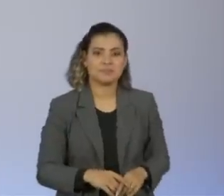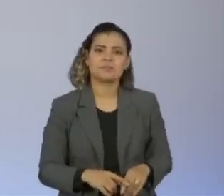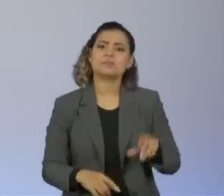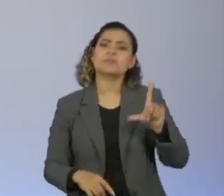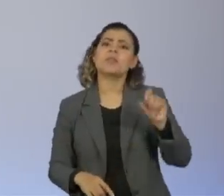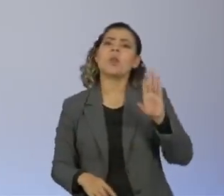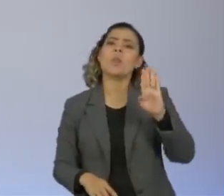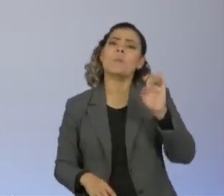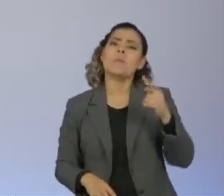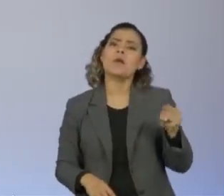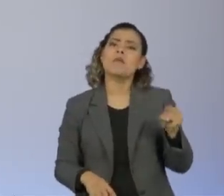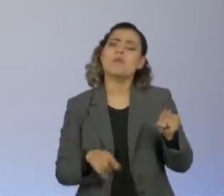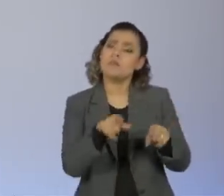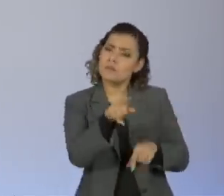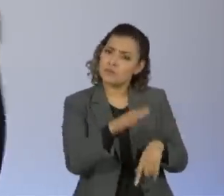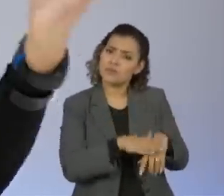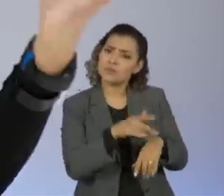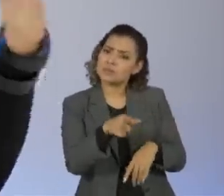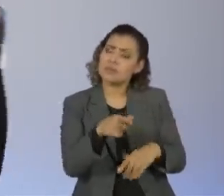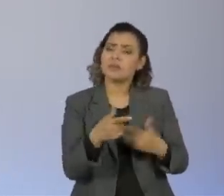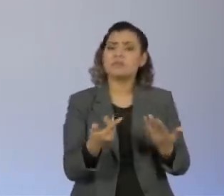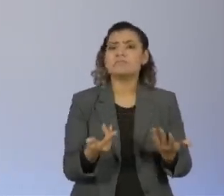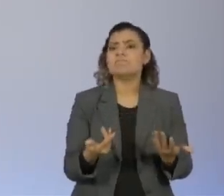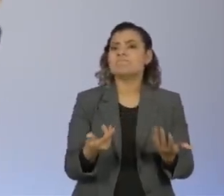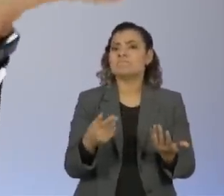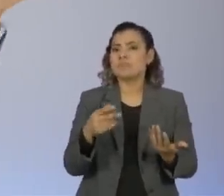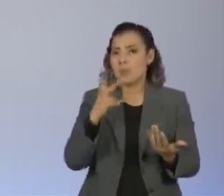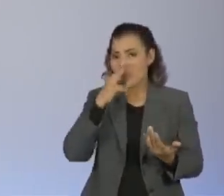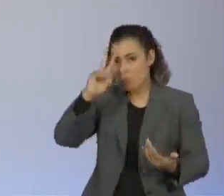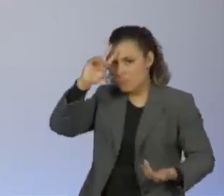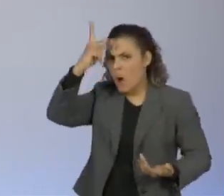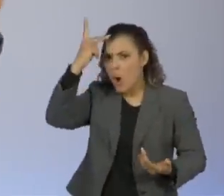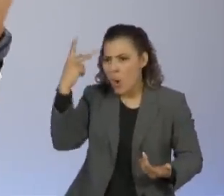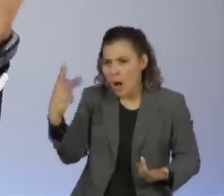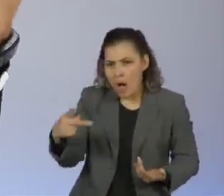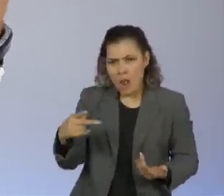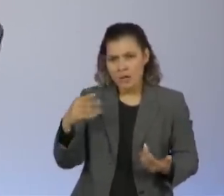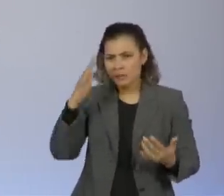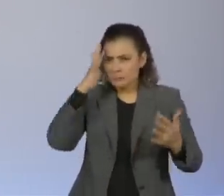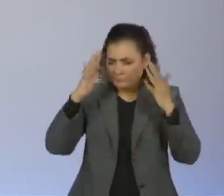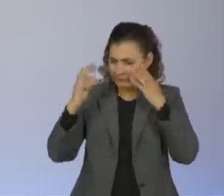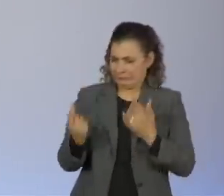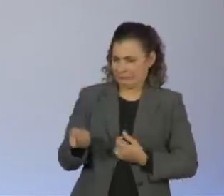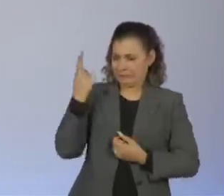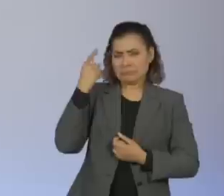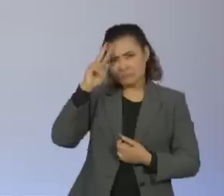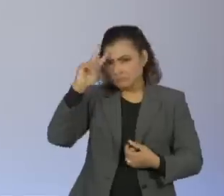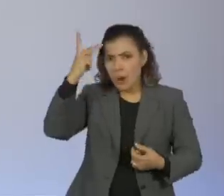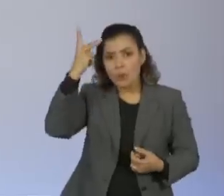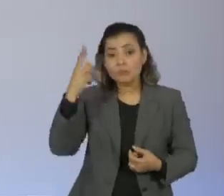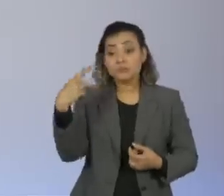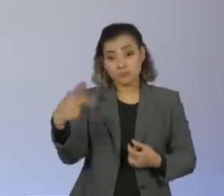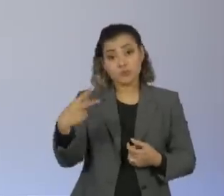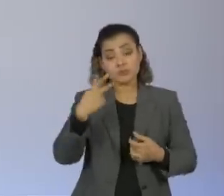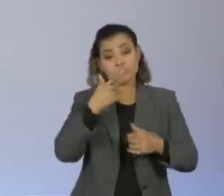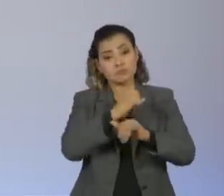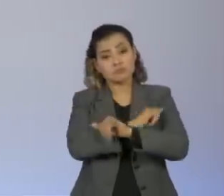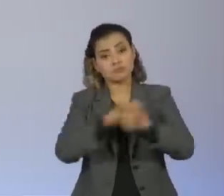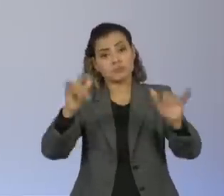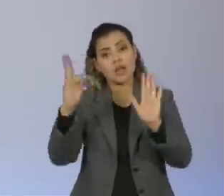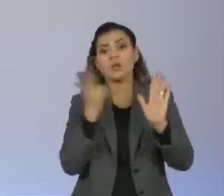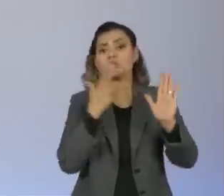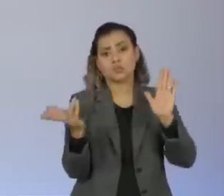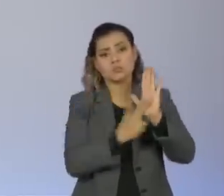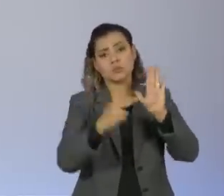o que você acha que você, você que mudou de lado, você usou essa palavra defecção, que você anunciou a sua defecção, você